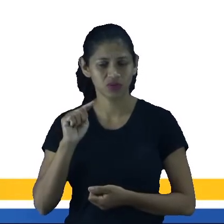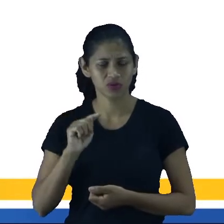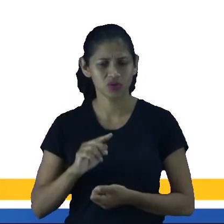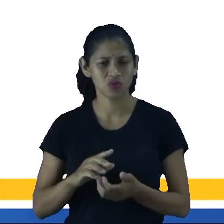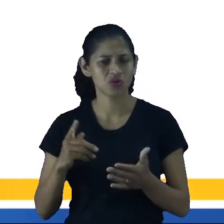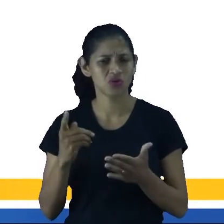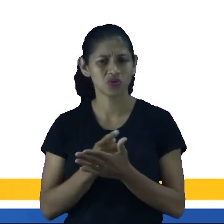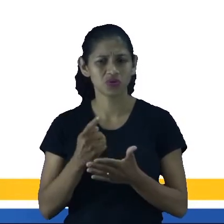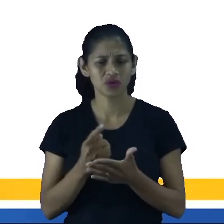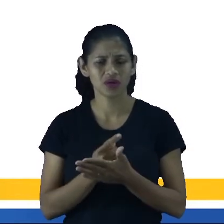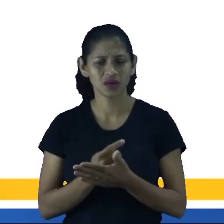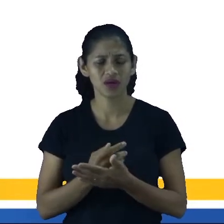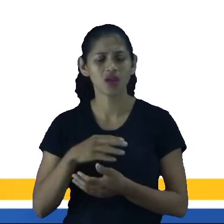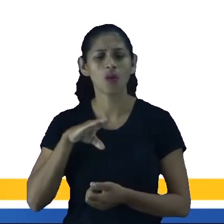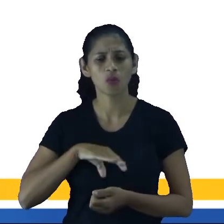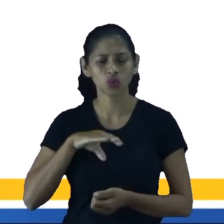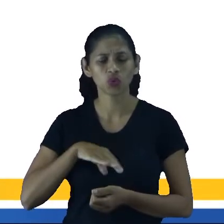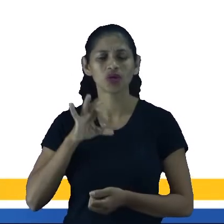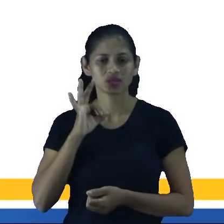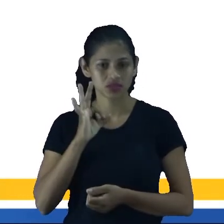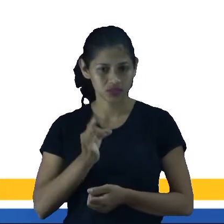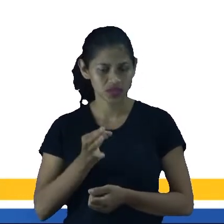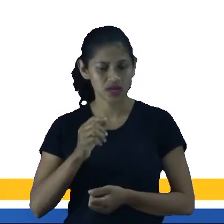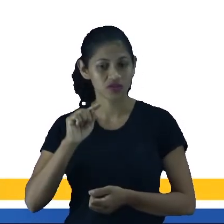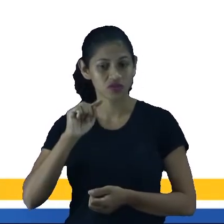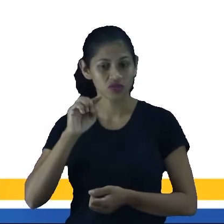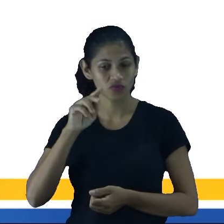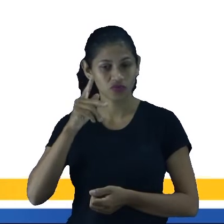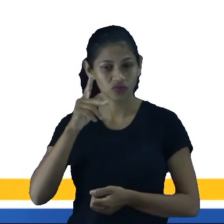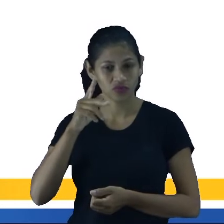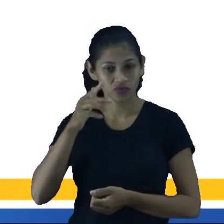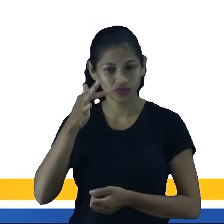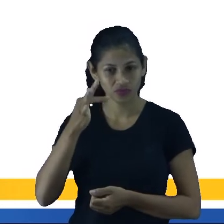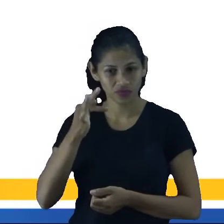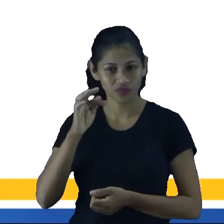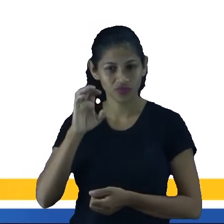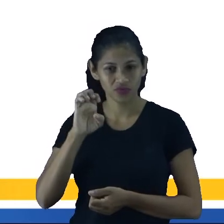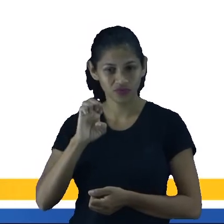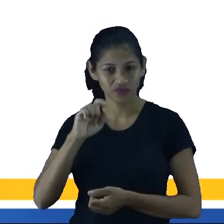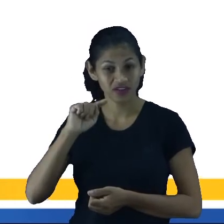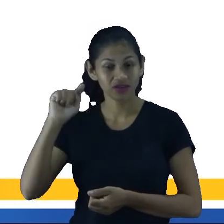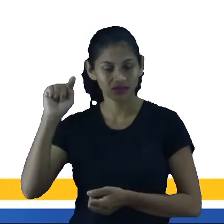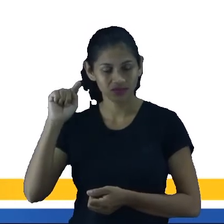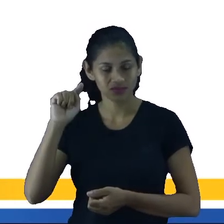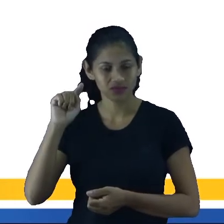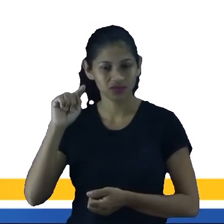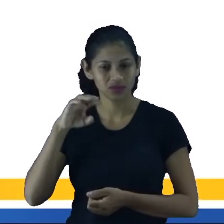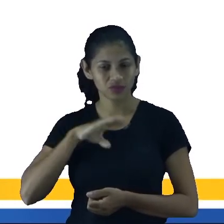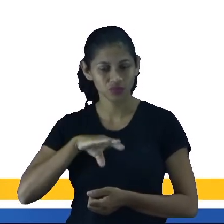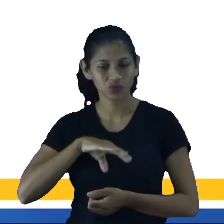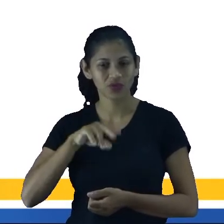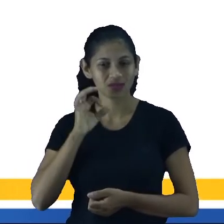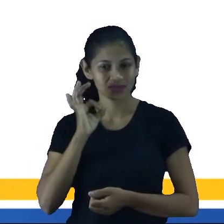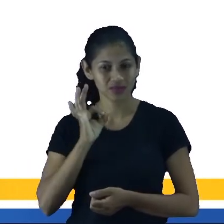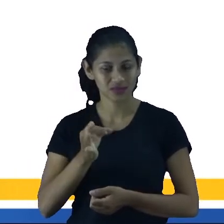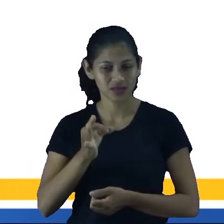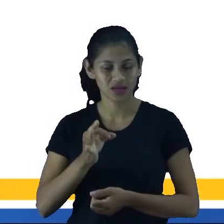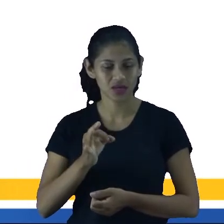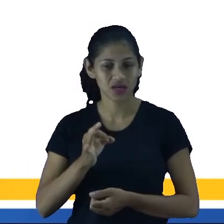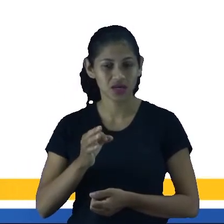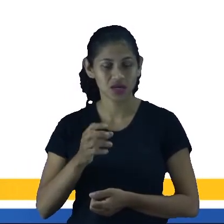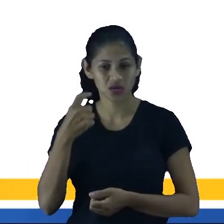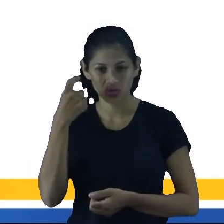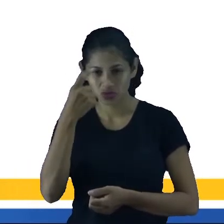Professor, mas em português está certo. É, está certo. O fé na língua portuguesa é com acento mesmo. Mas na língua espanhola não é, né? Por isso que nós, estudantes